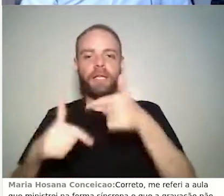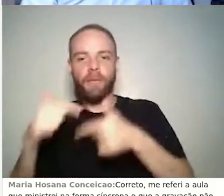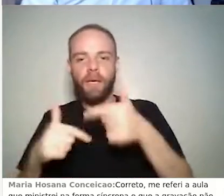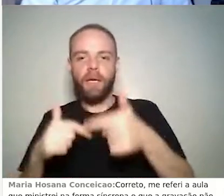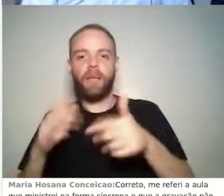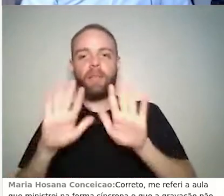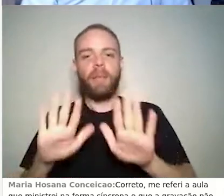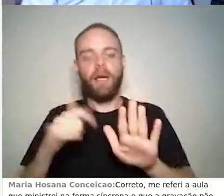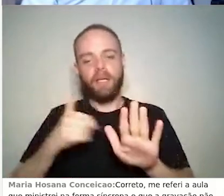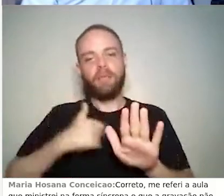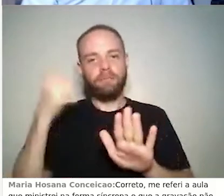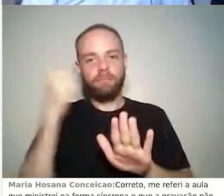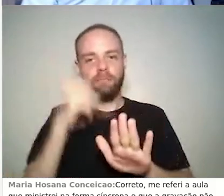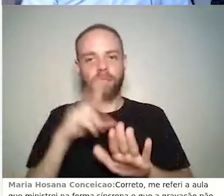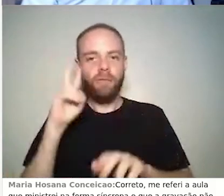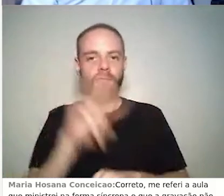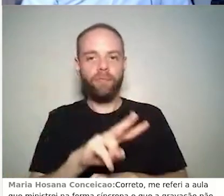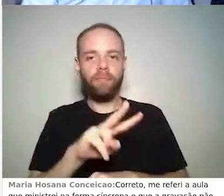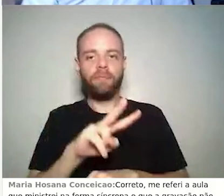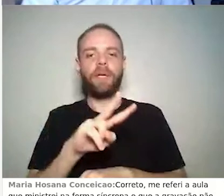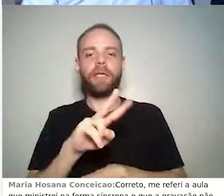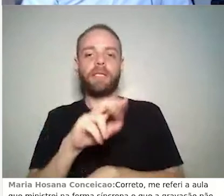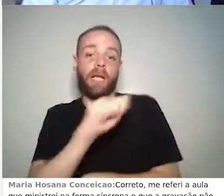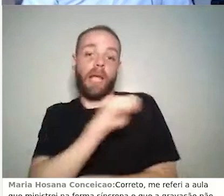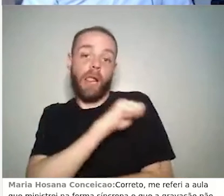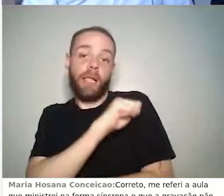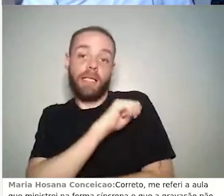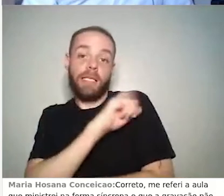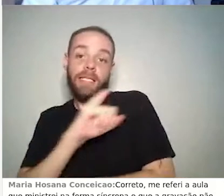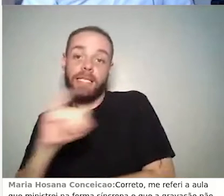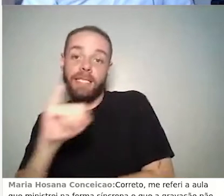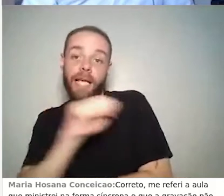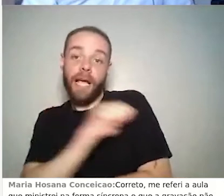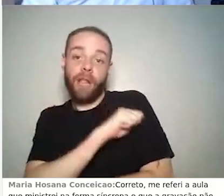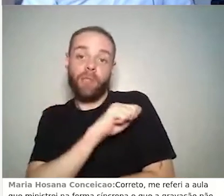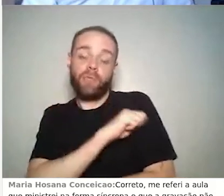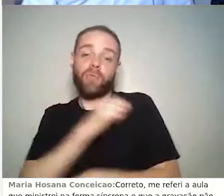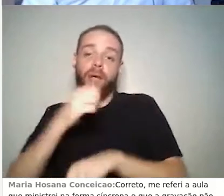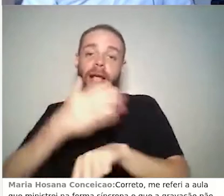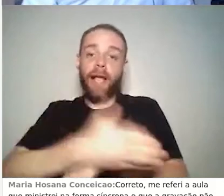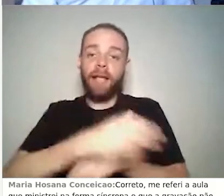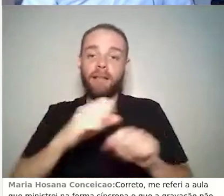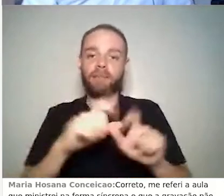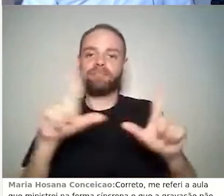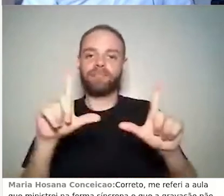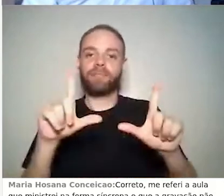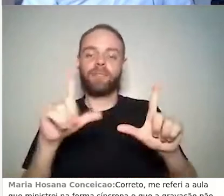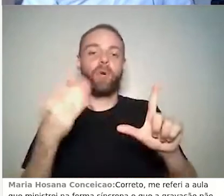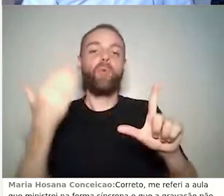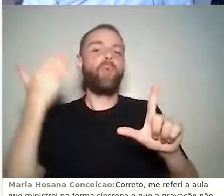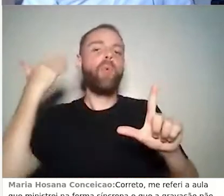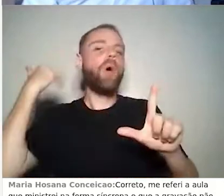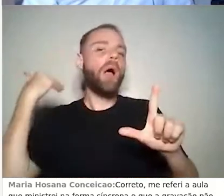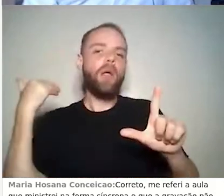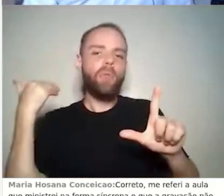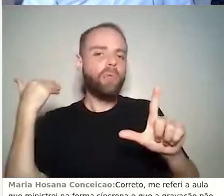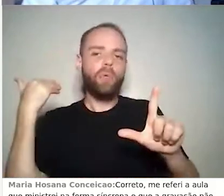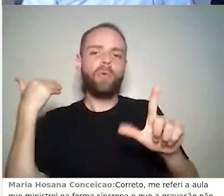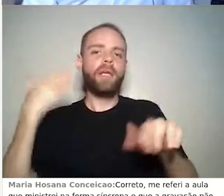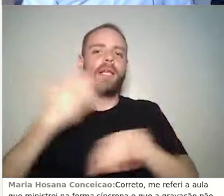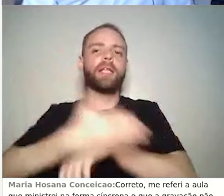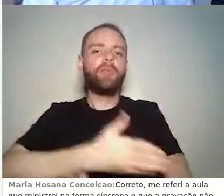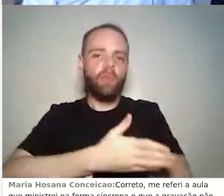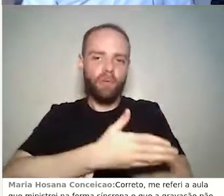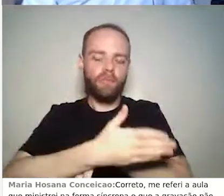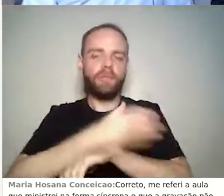também ver, assim que um aluno entrar, eu vou ver quando que foi que ele acessou, então se algum